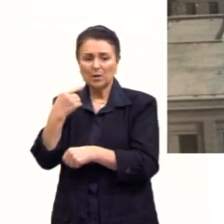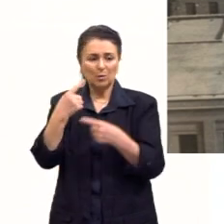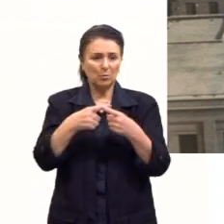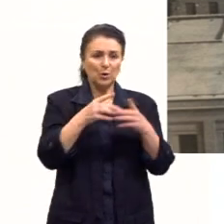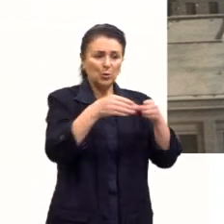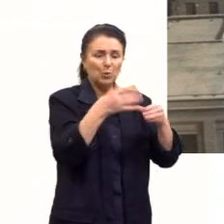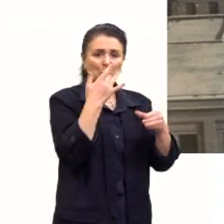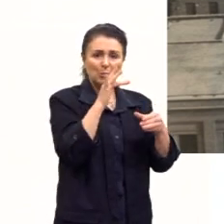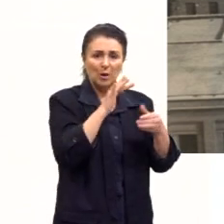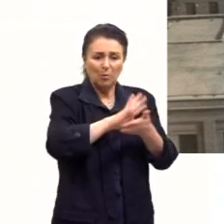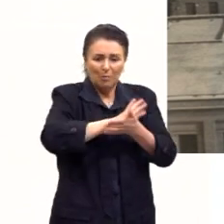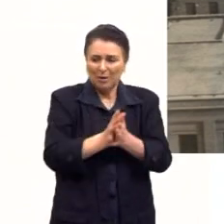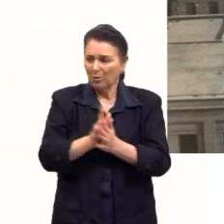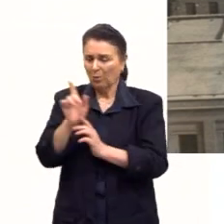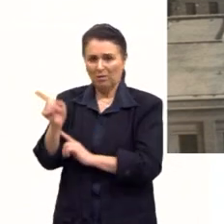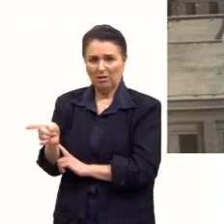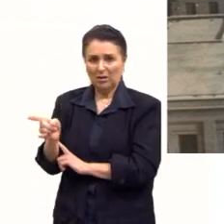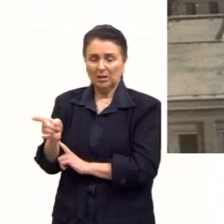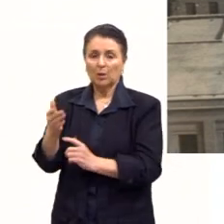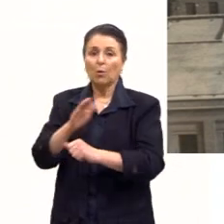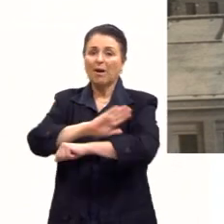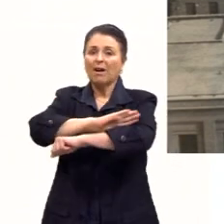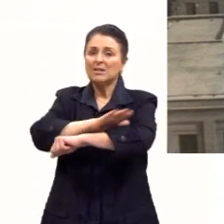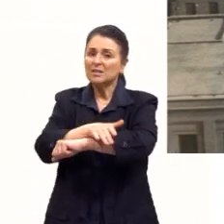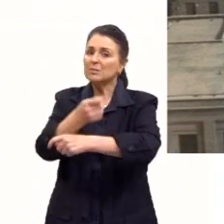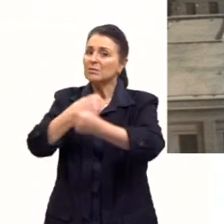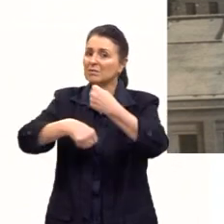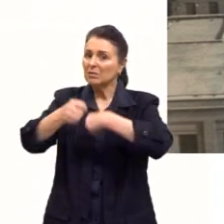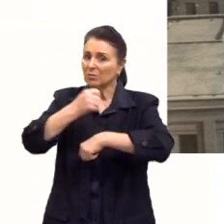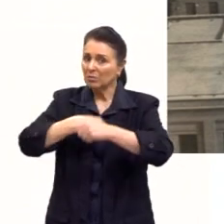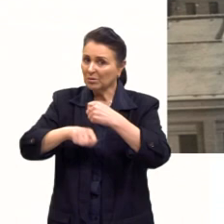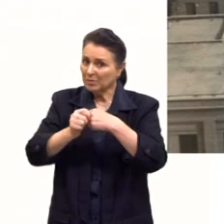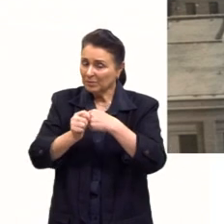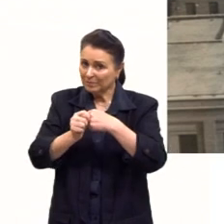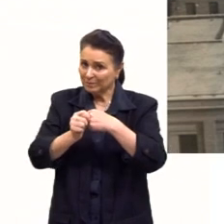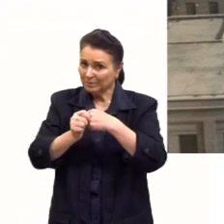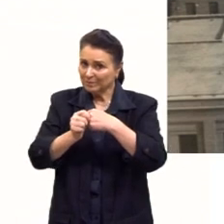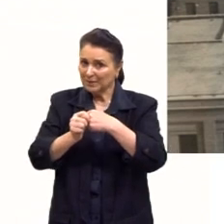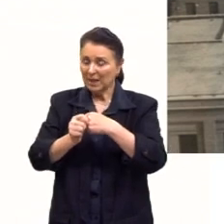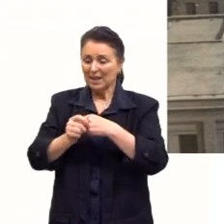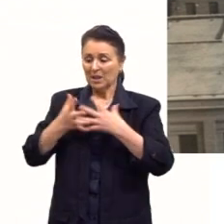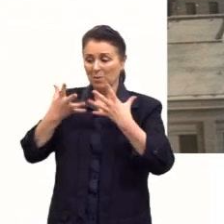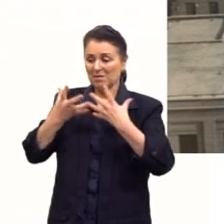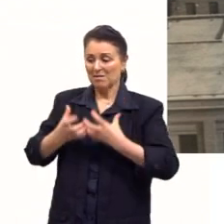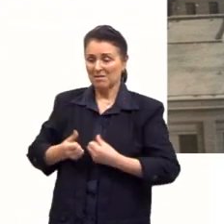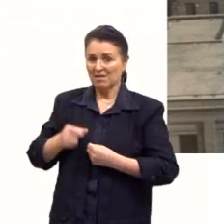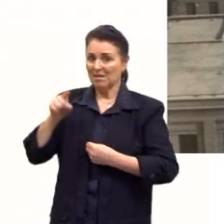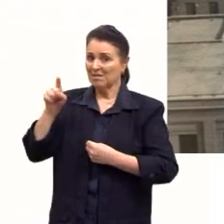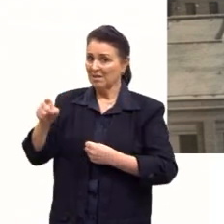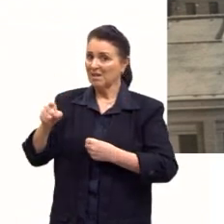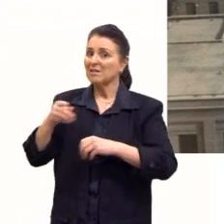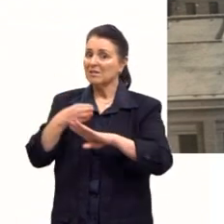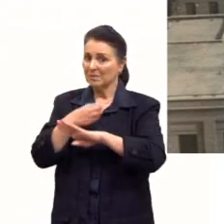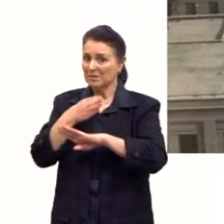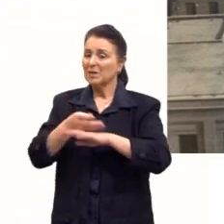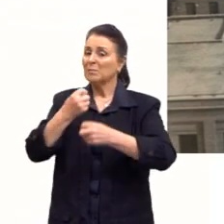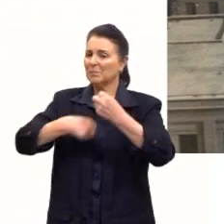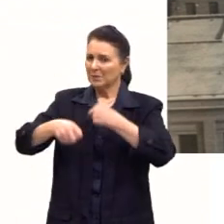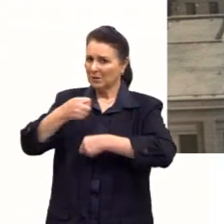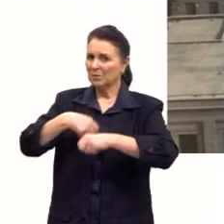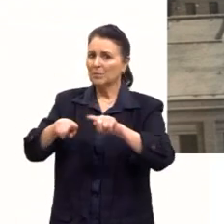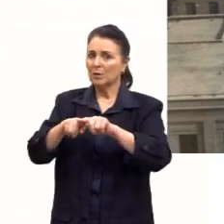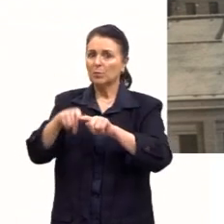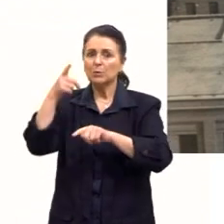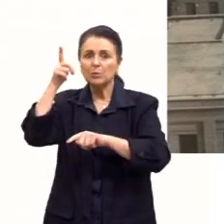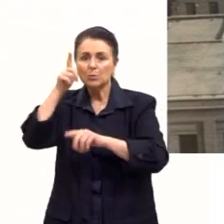o racismo na economia já impede que essas pessoas tenham posições vantajosas na economia. E quando elas conseguem subir